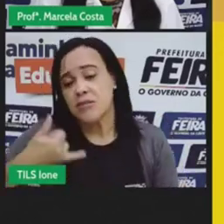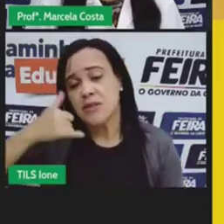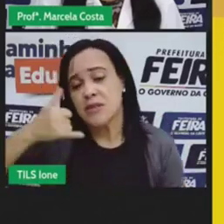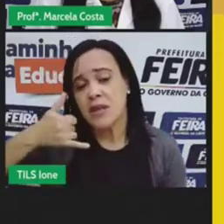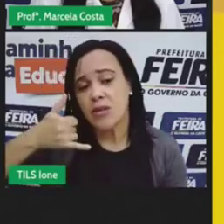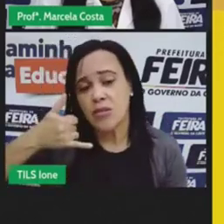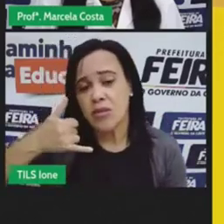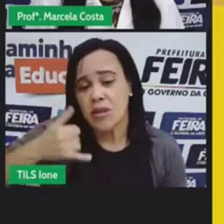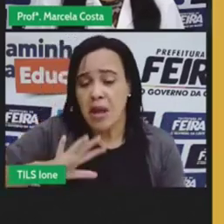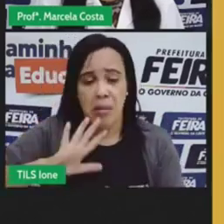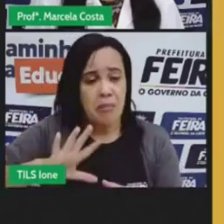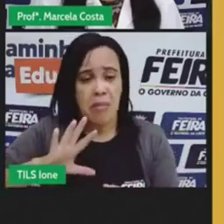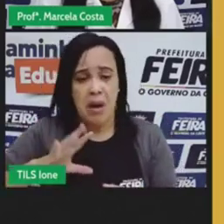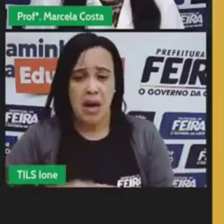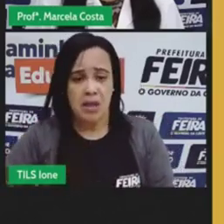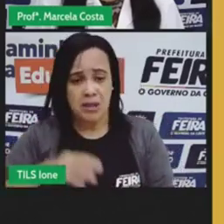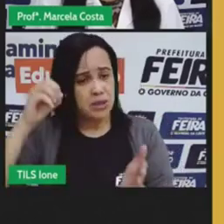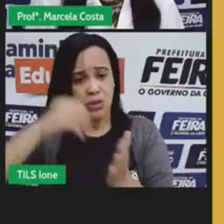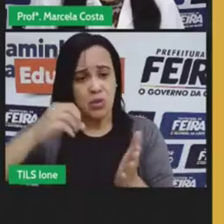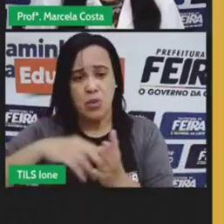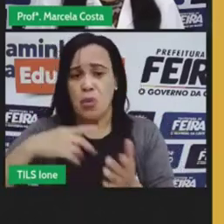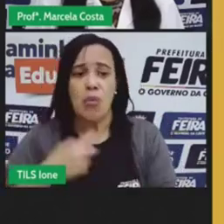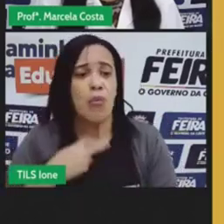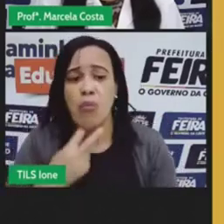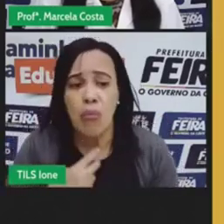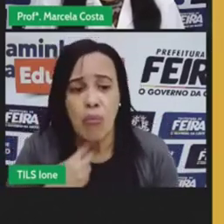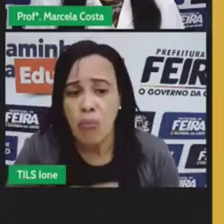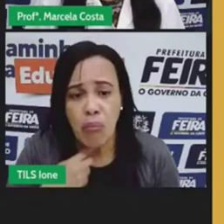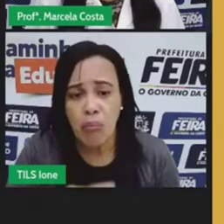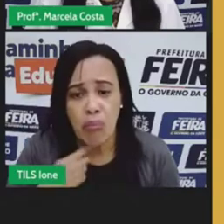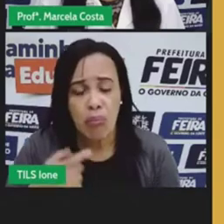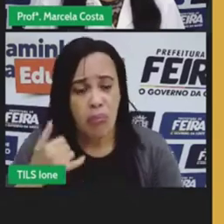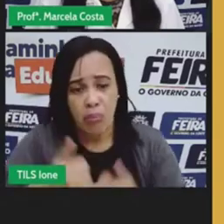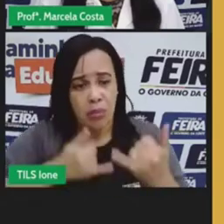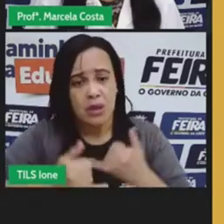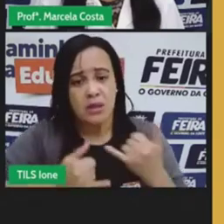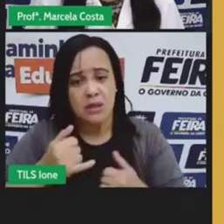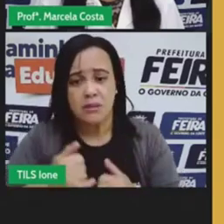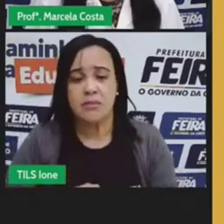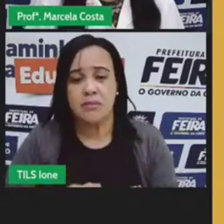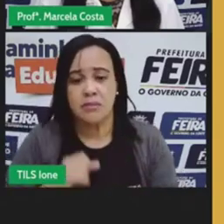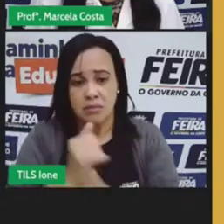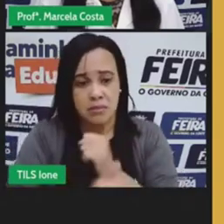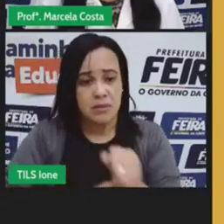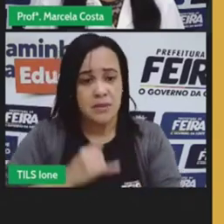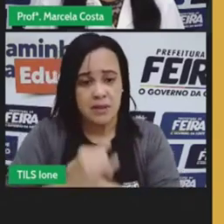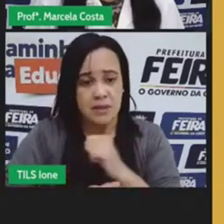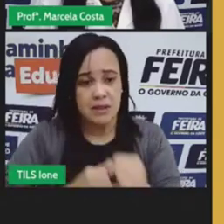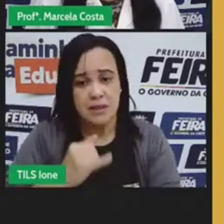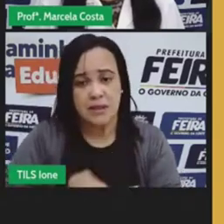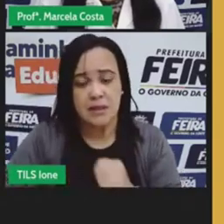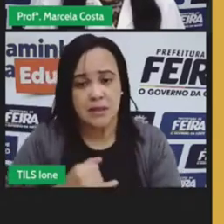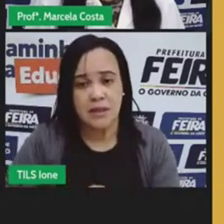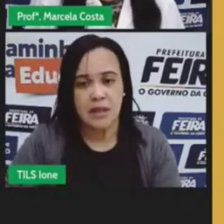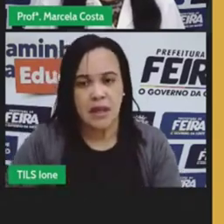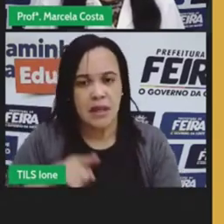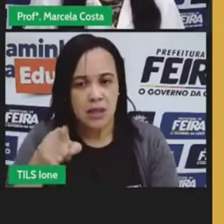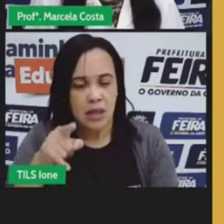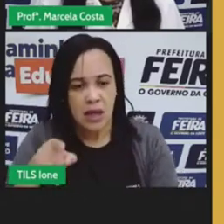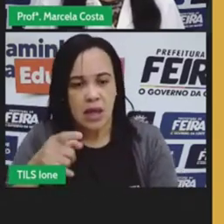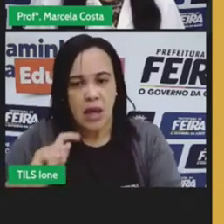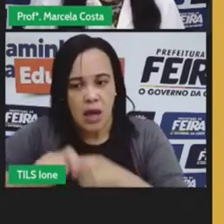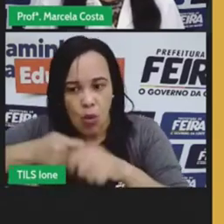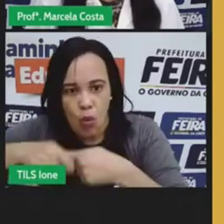navegar na internet, né? Por isso é importante saber cuidar do dinheiro para atender as necessidades e as